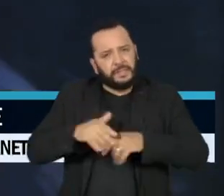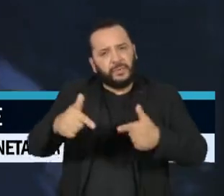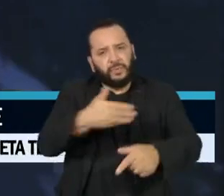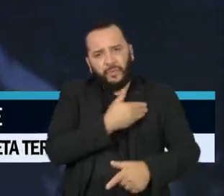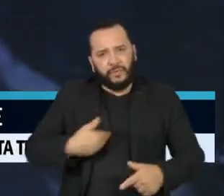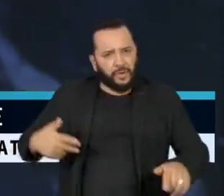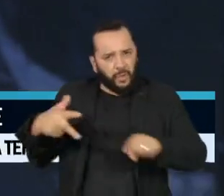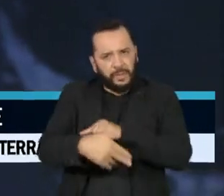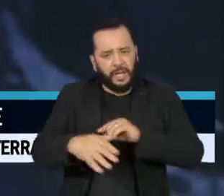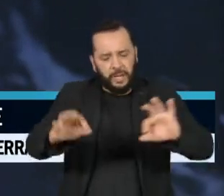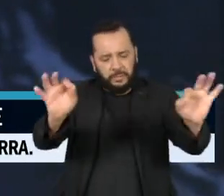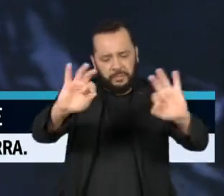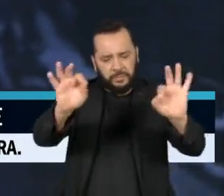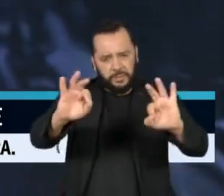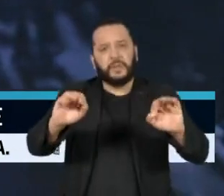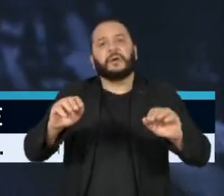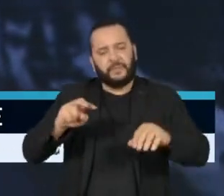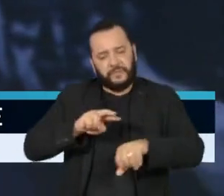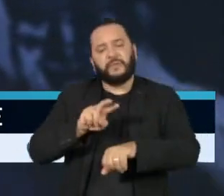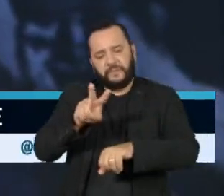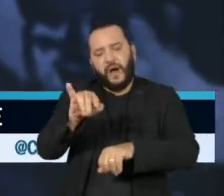Congresso Nacional para adequar as necessidades à proposta orçamentária.